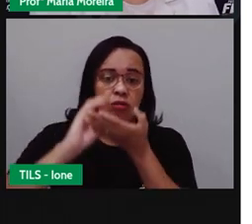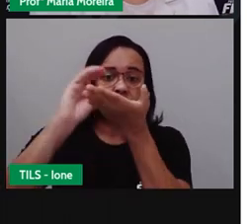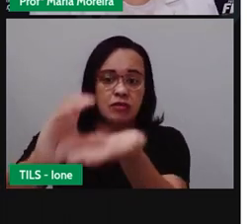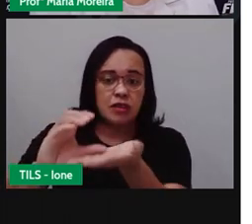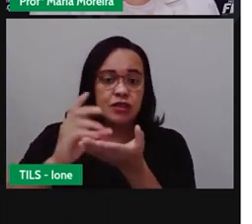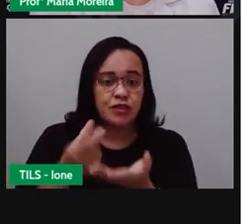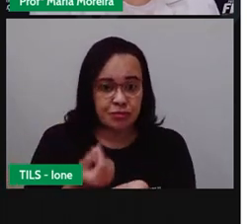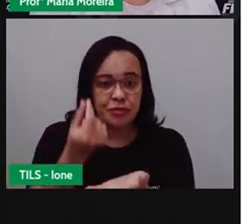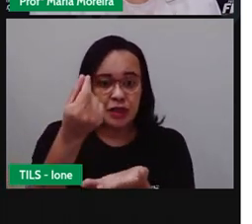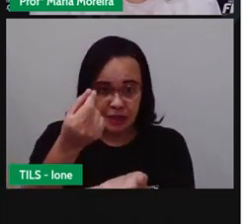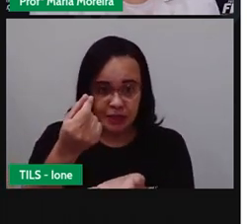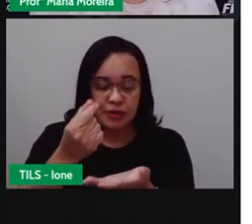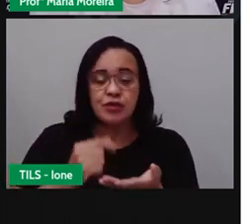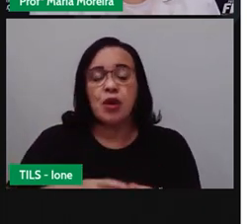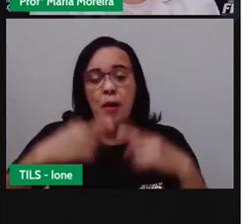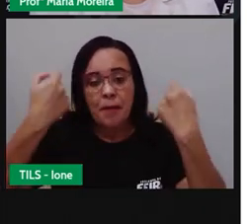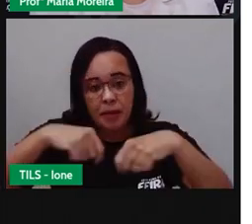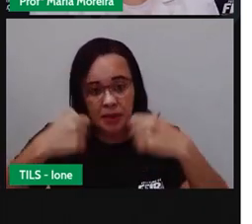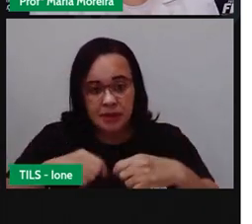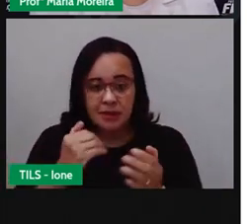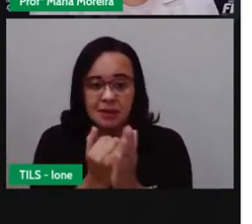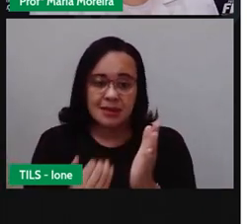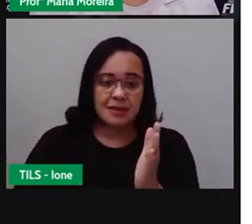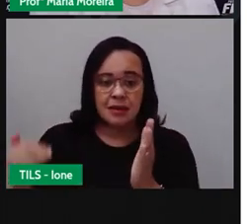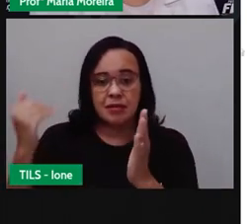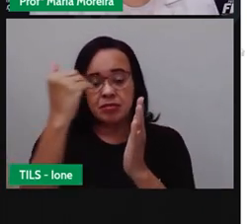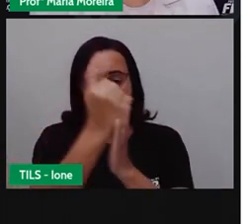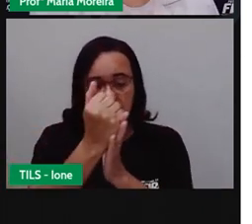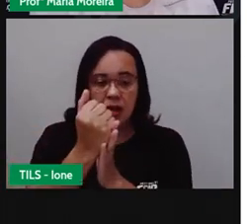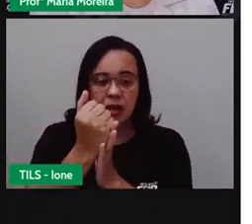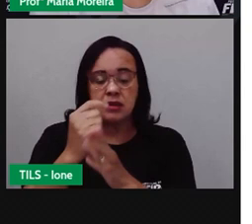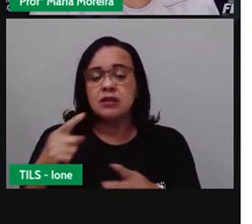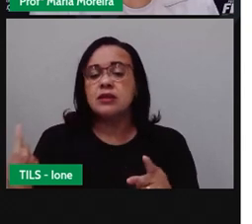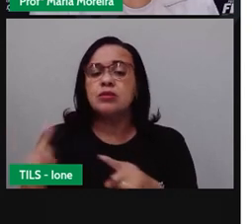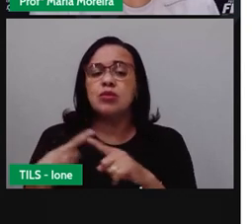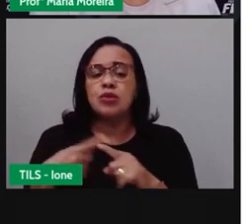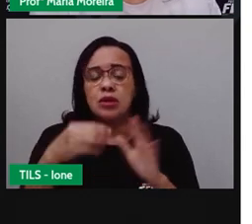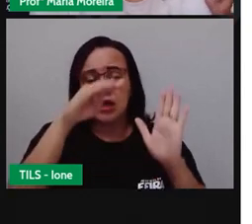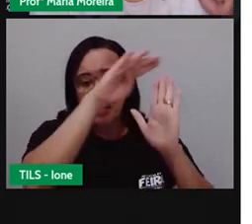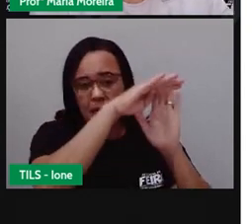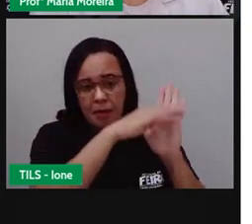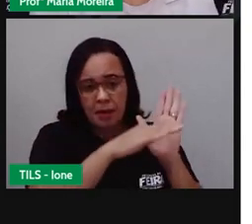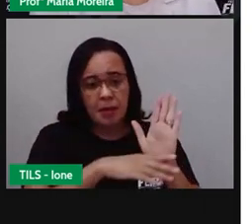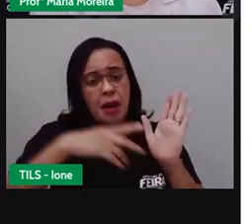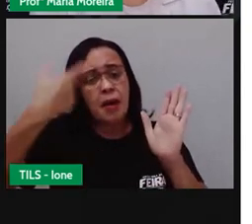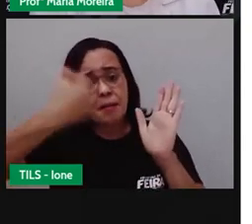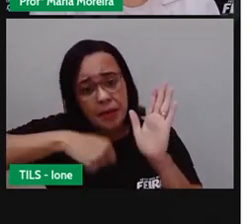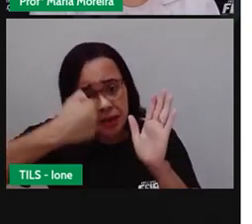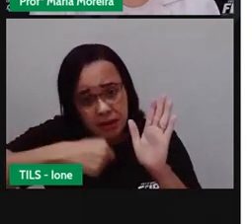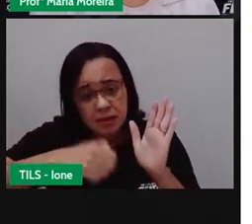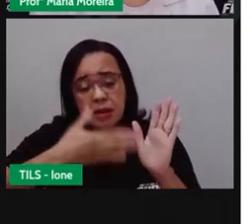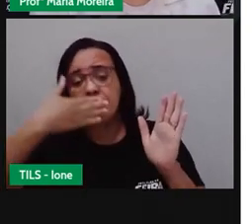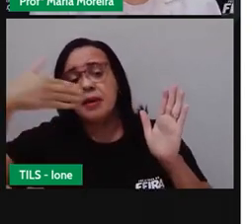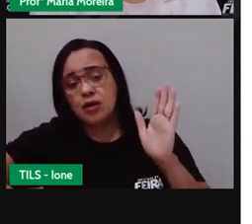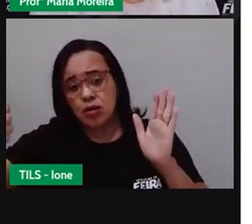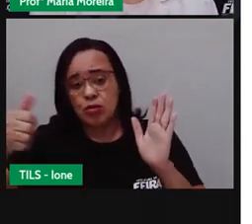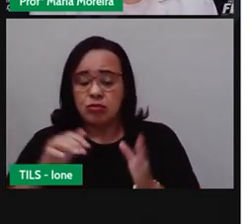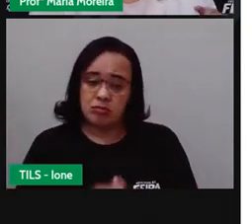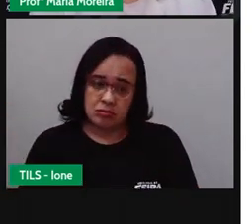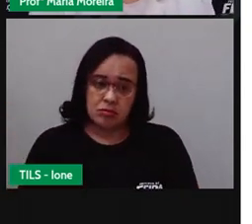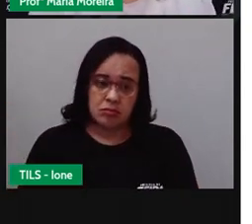de mobilidade urbana tem que subir, né? Na lista de prioridades do poder público. Uma informação importante aqui.